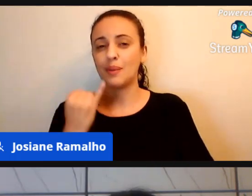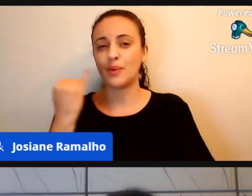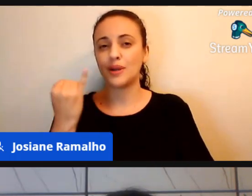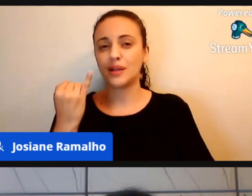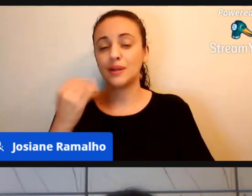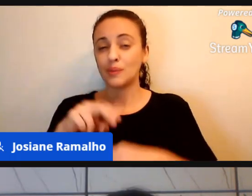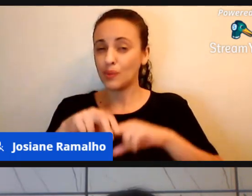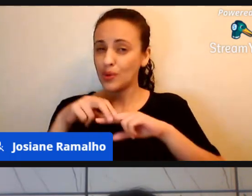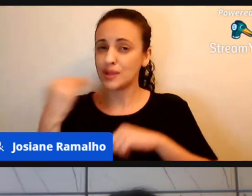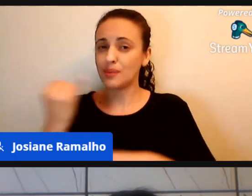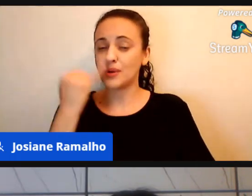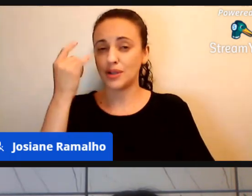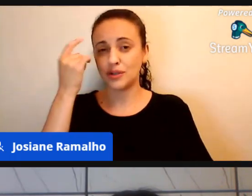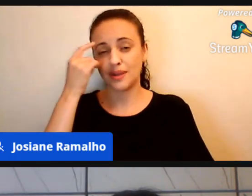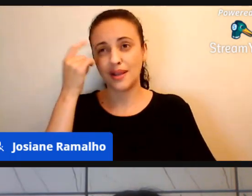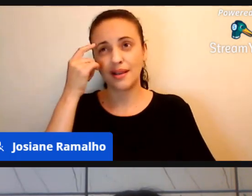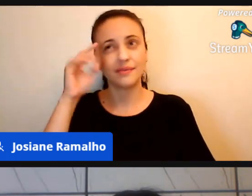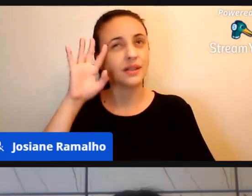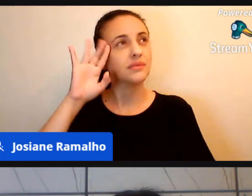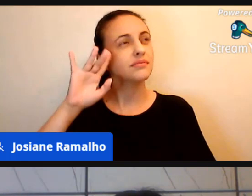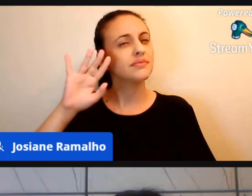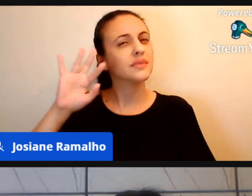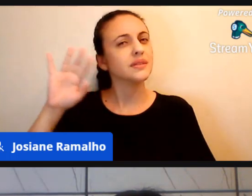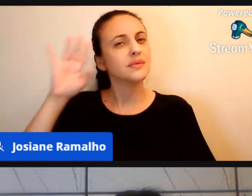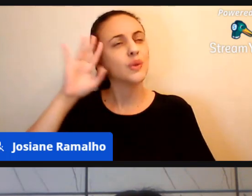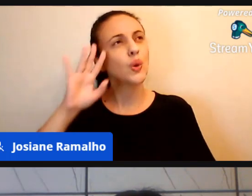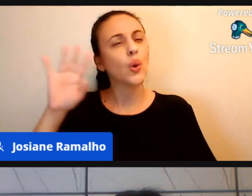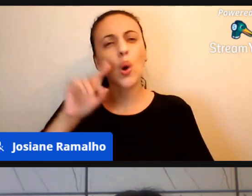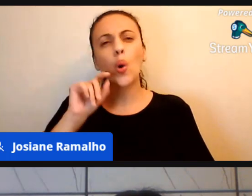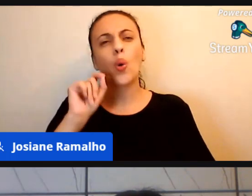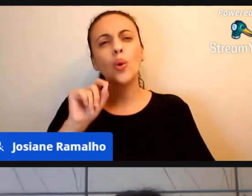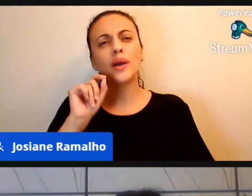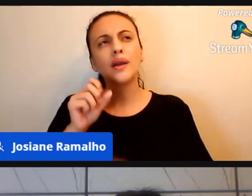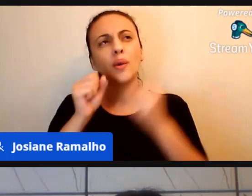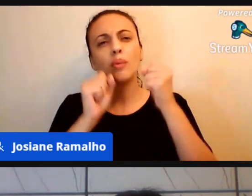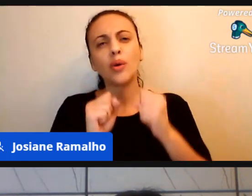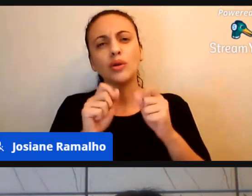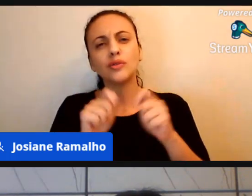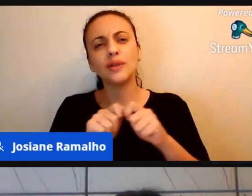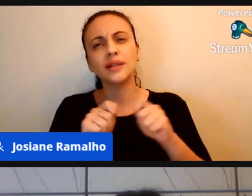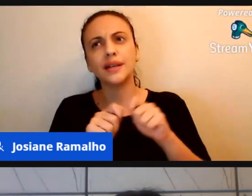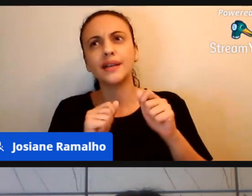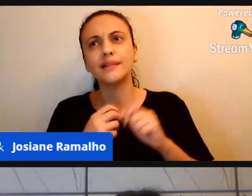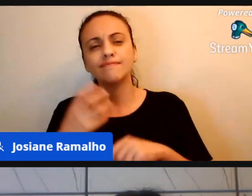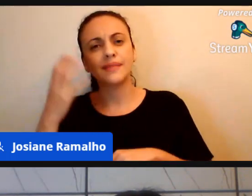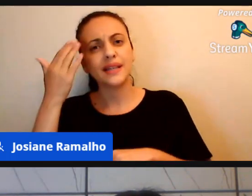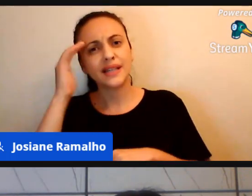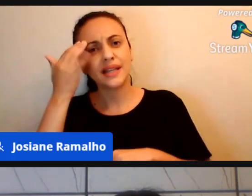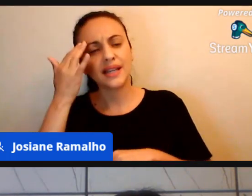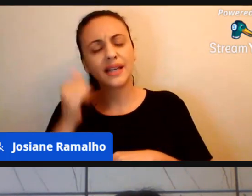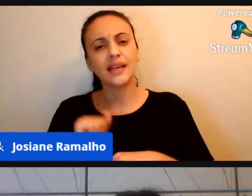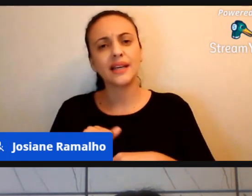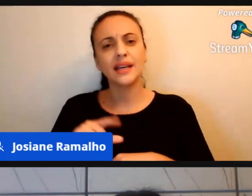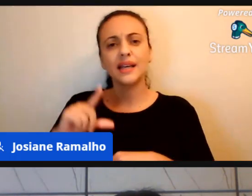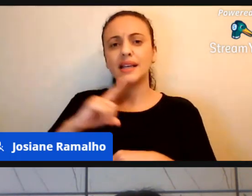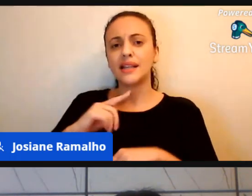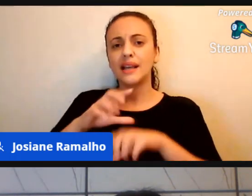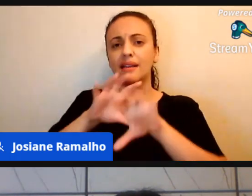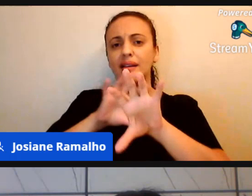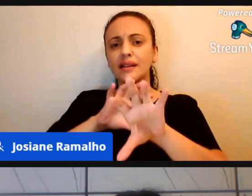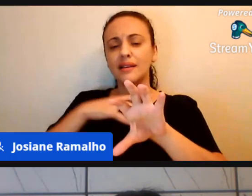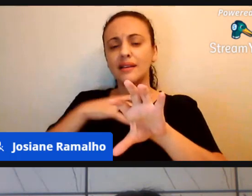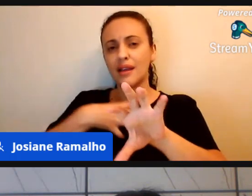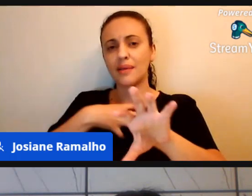do que é possível, de entender, de ter empatia, de se colocar no lugar do outro.